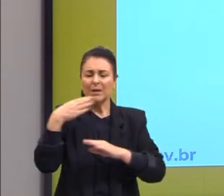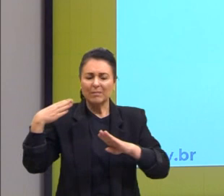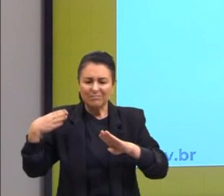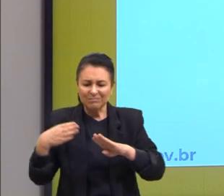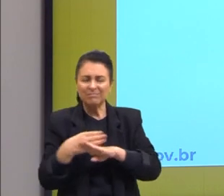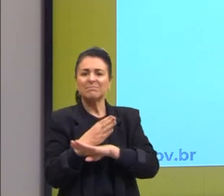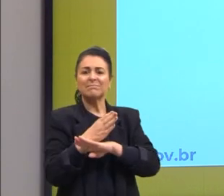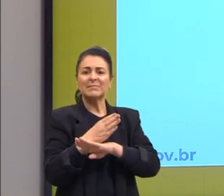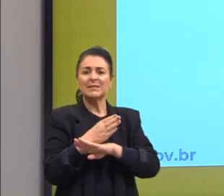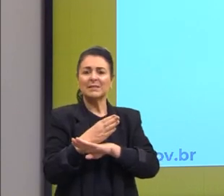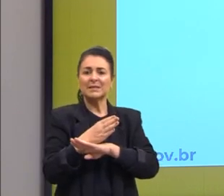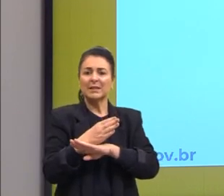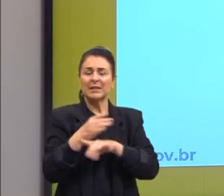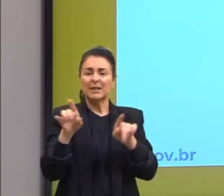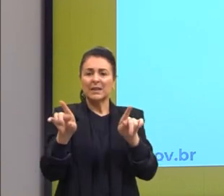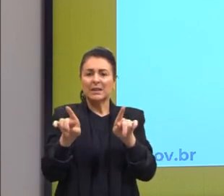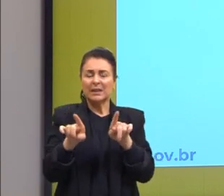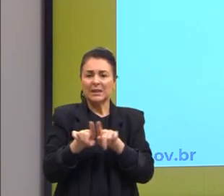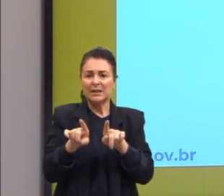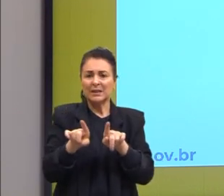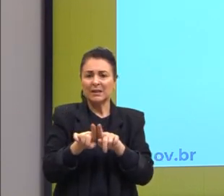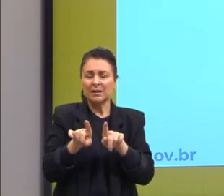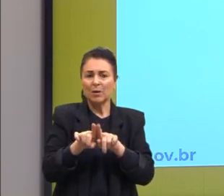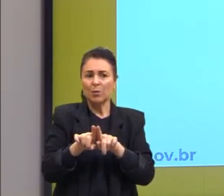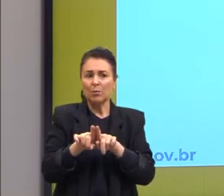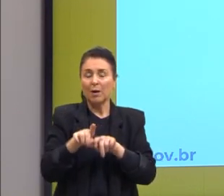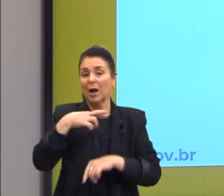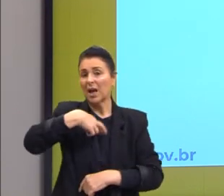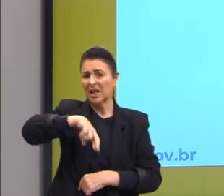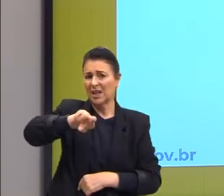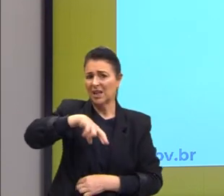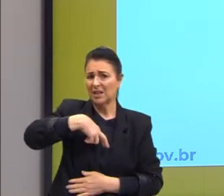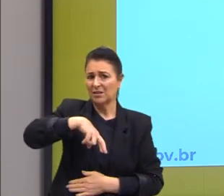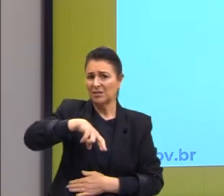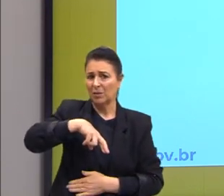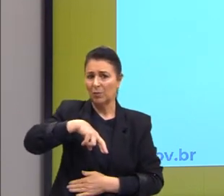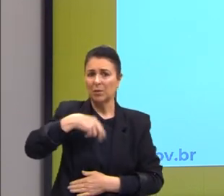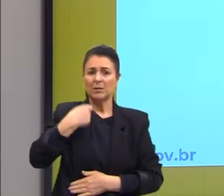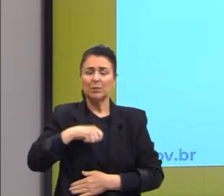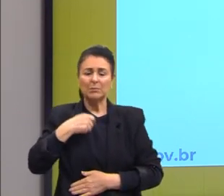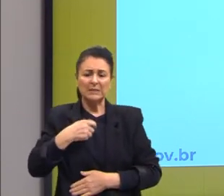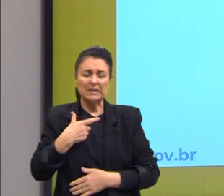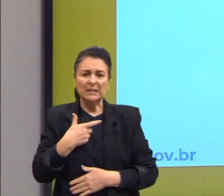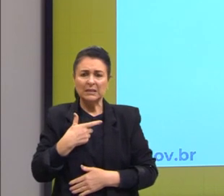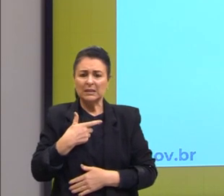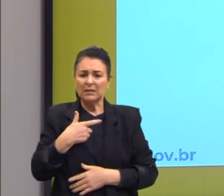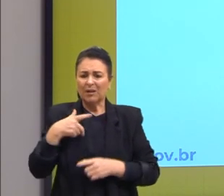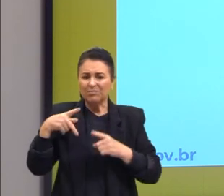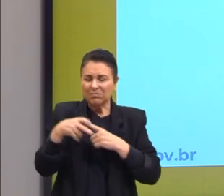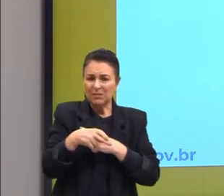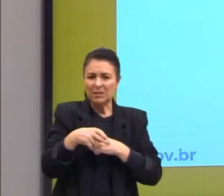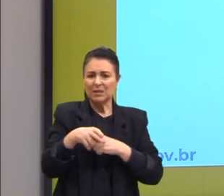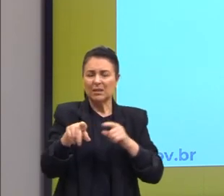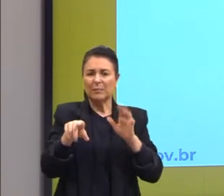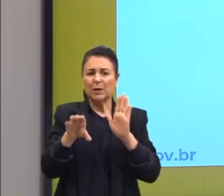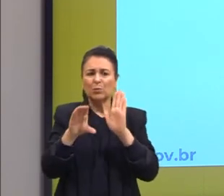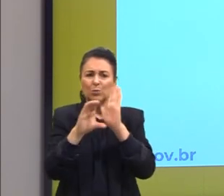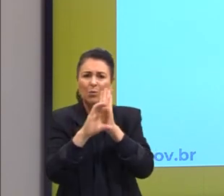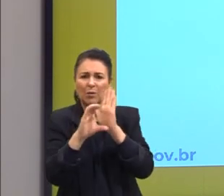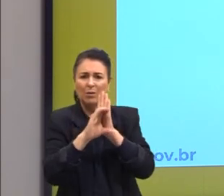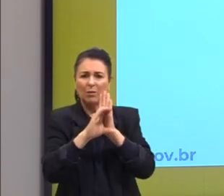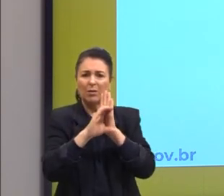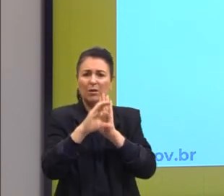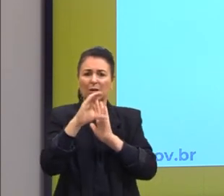também romper com a questão da religião, ele precisa romper com essa questão do catolicismo, e ele quer